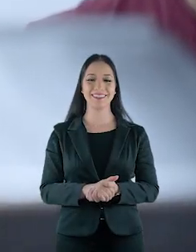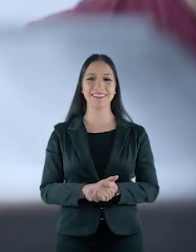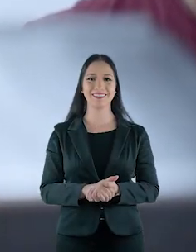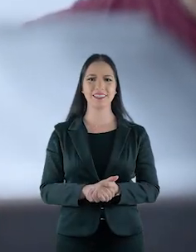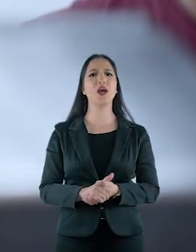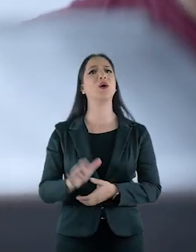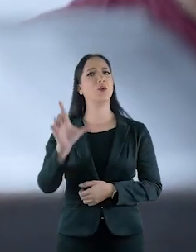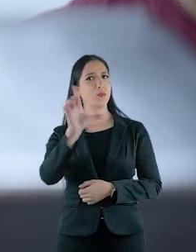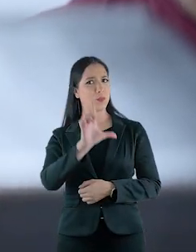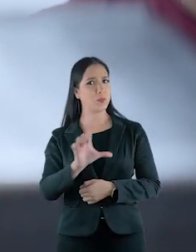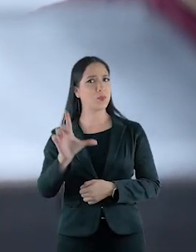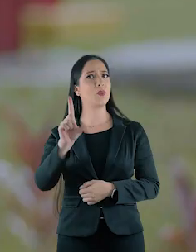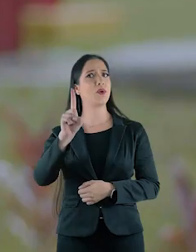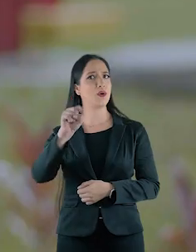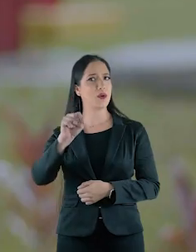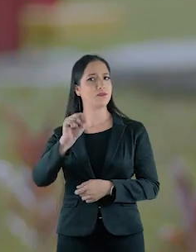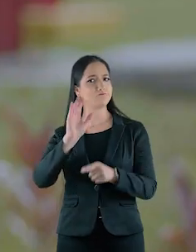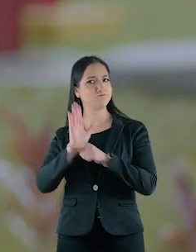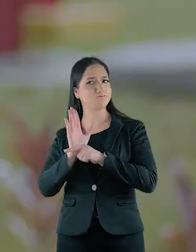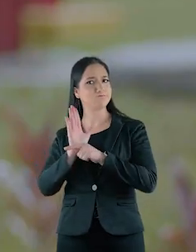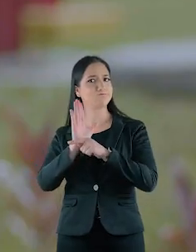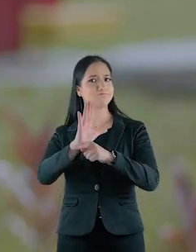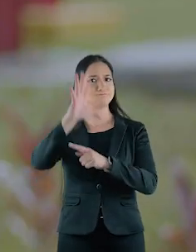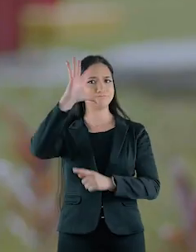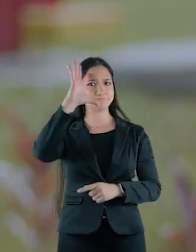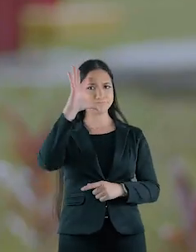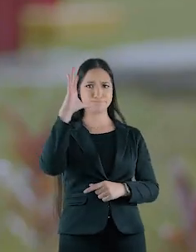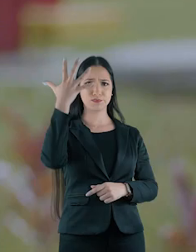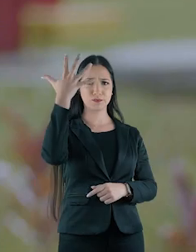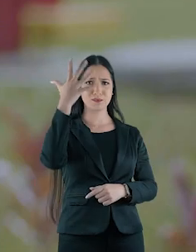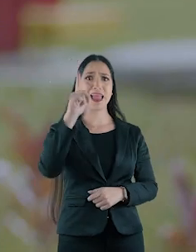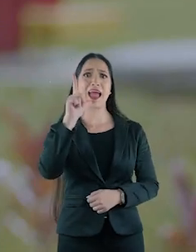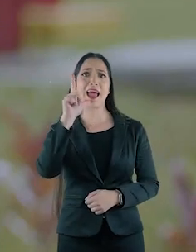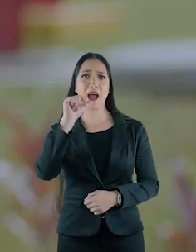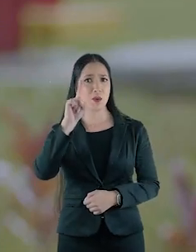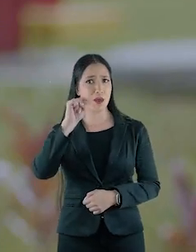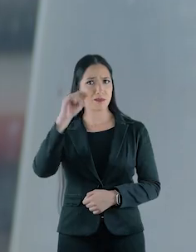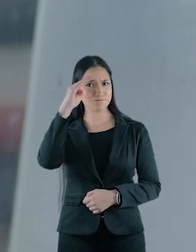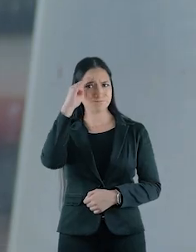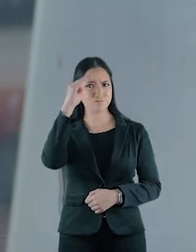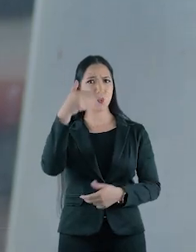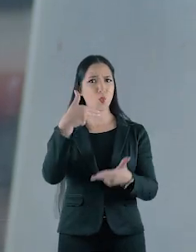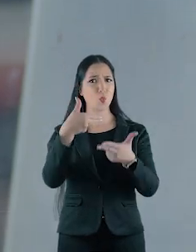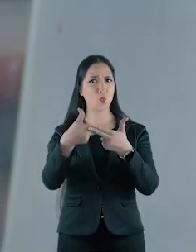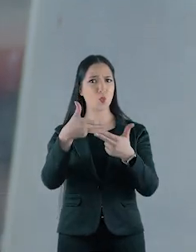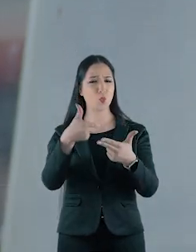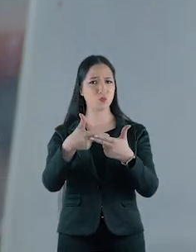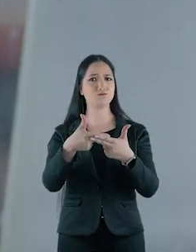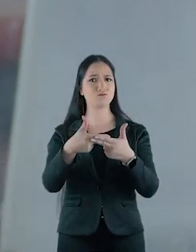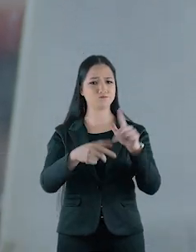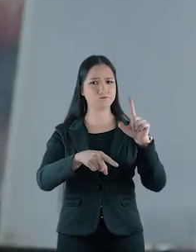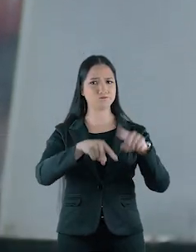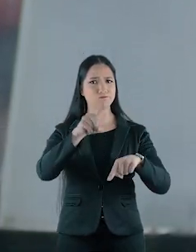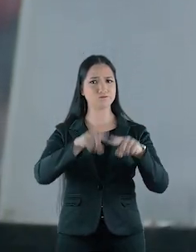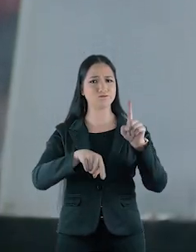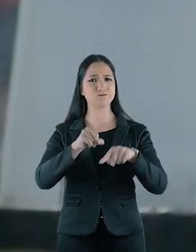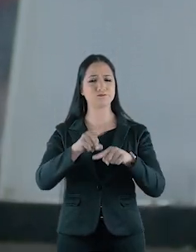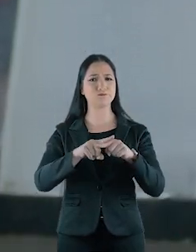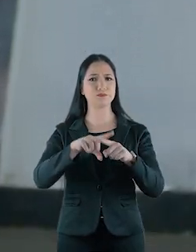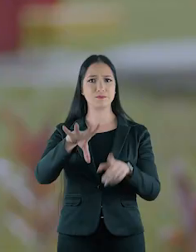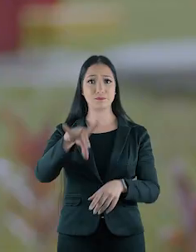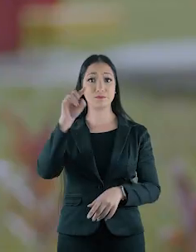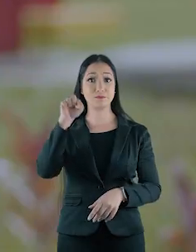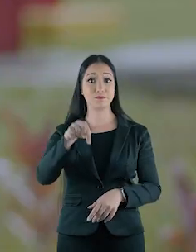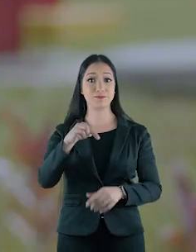para a população. Com certeza foi um dos fatores contribuintes para a tomada de decisão. A água, sendo o nosso principal insumo de matéria